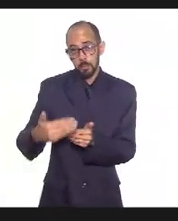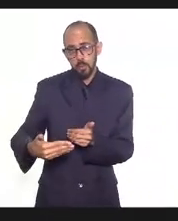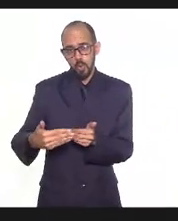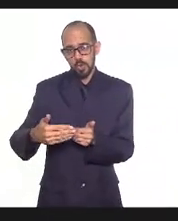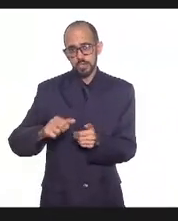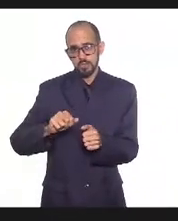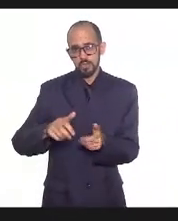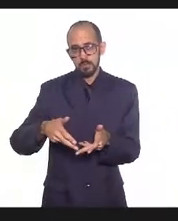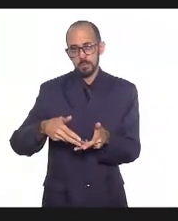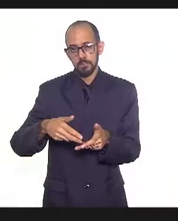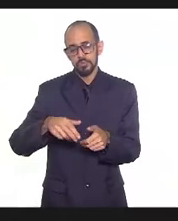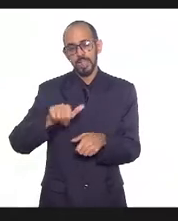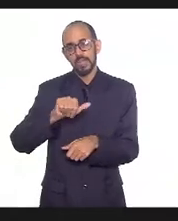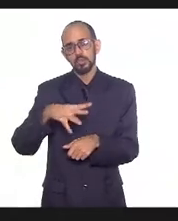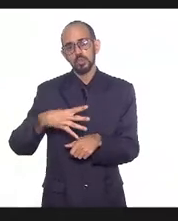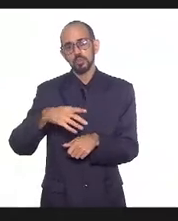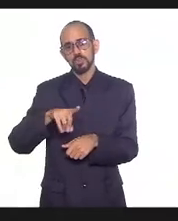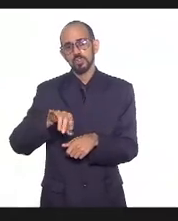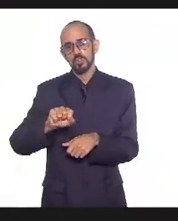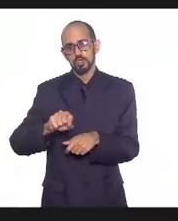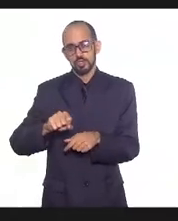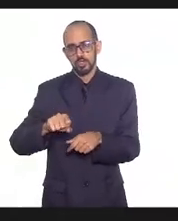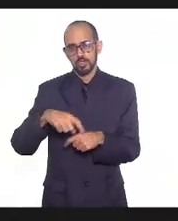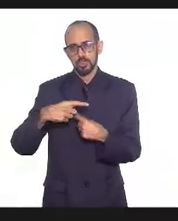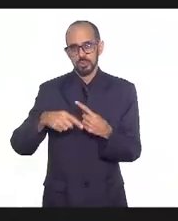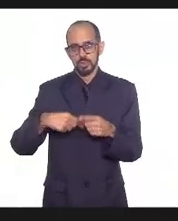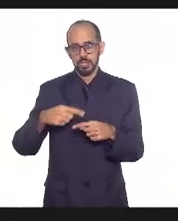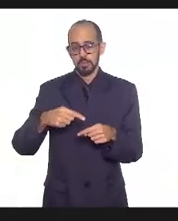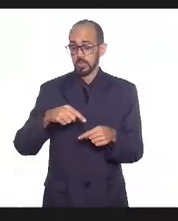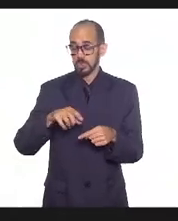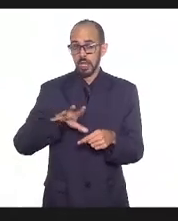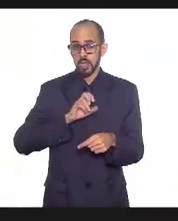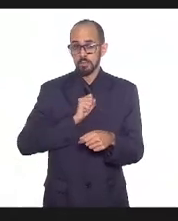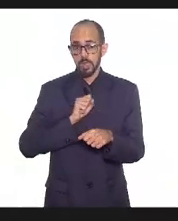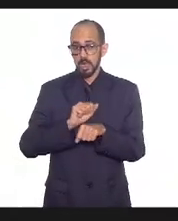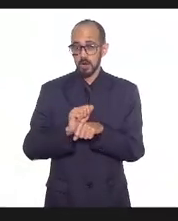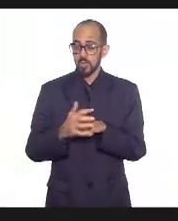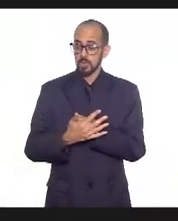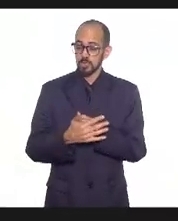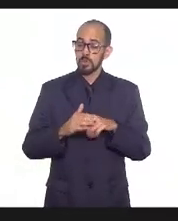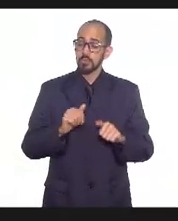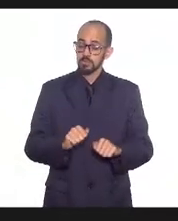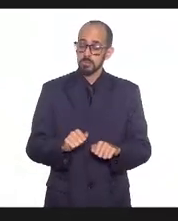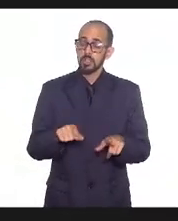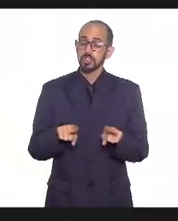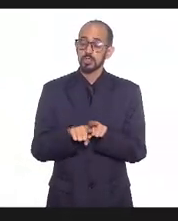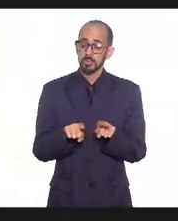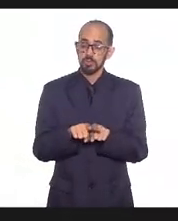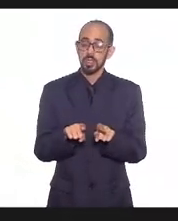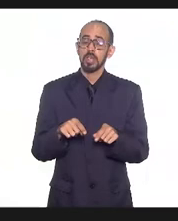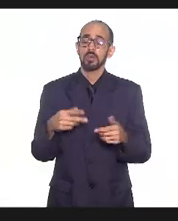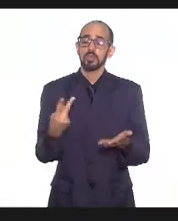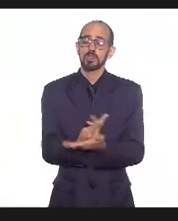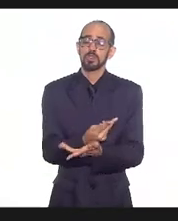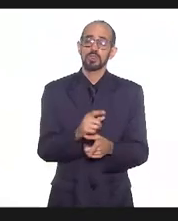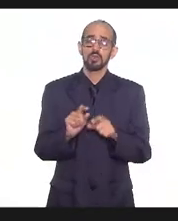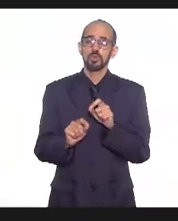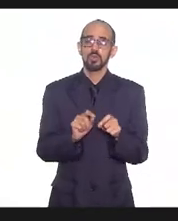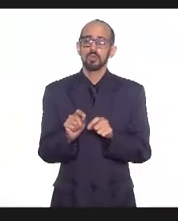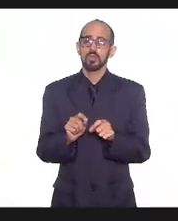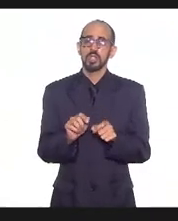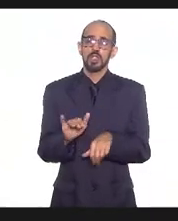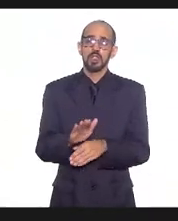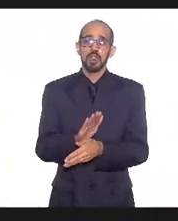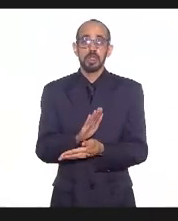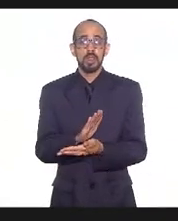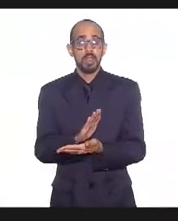desses 14 dias em média que a pessoa não contamina mais mas que ela pode ainda ter dependendo do que ela como foi o